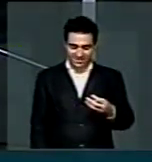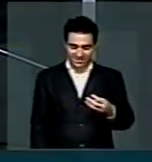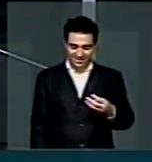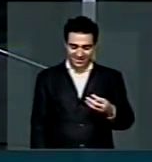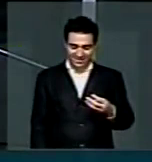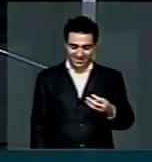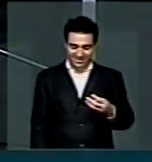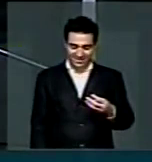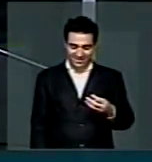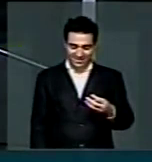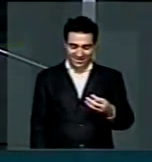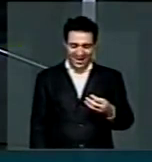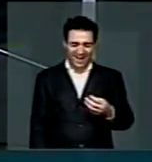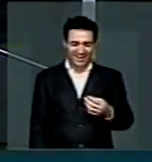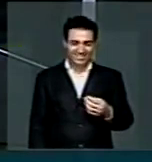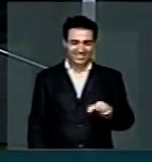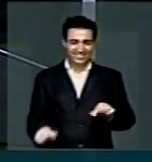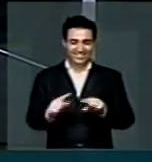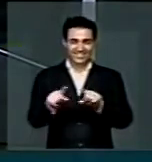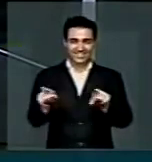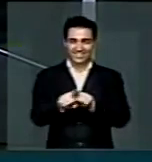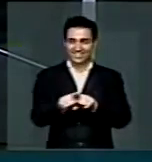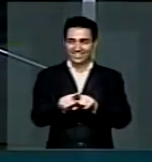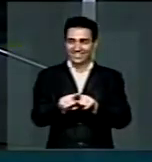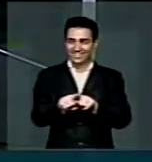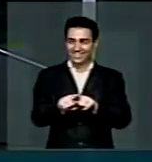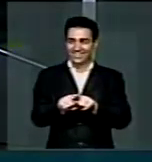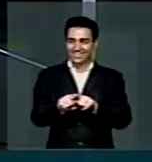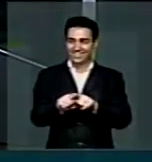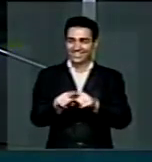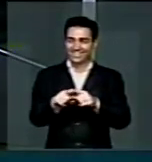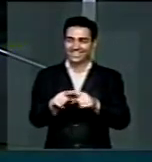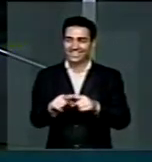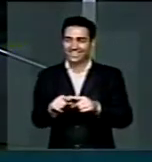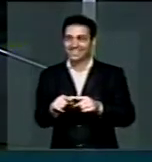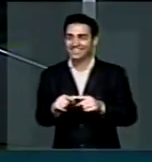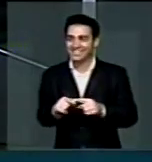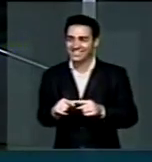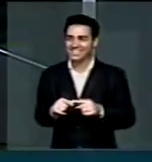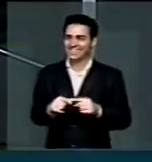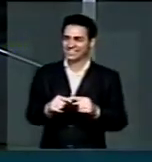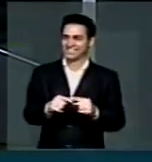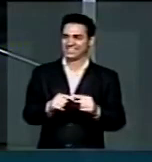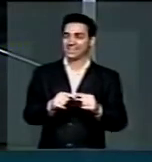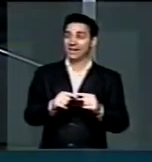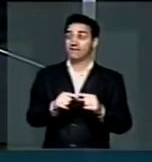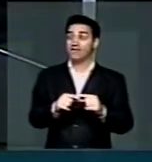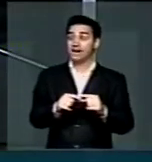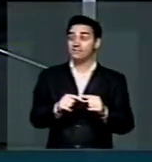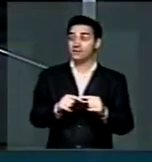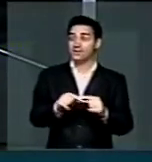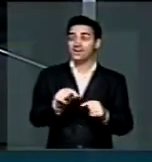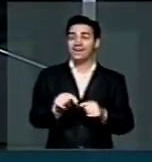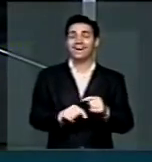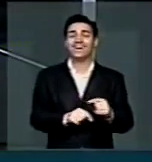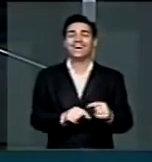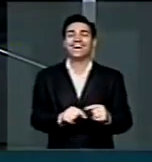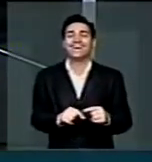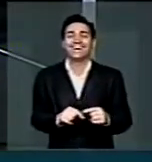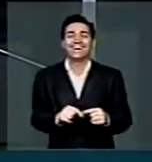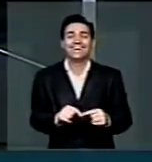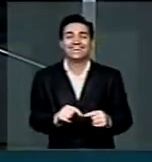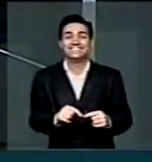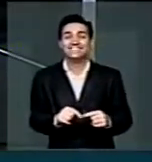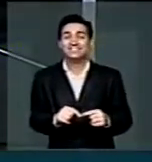Itapetim, Brejim, Santa Maria da Boa Vista e vários outros municípios que a gente está contando com o prefeito e